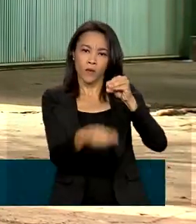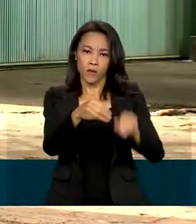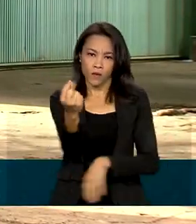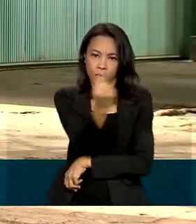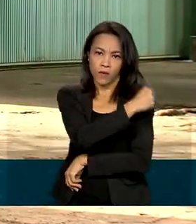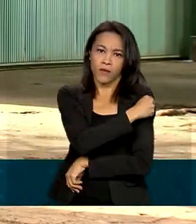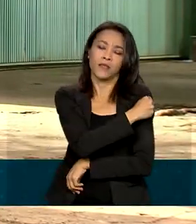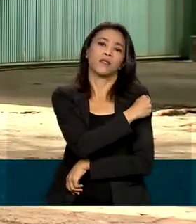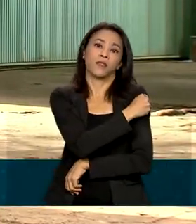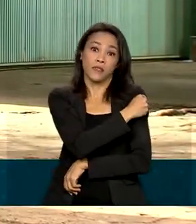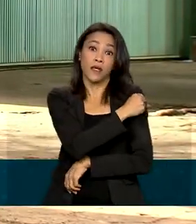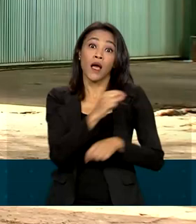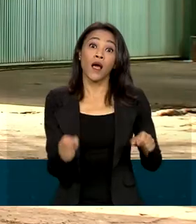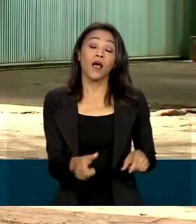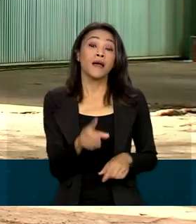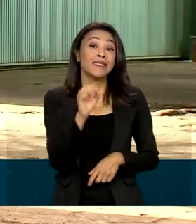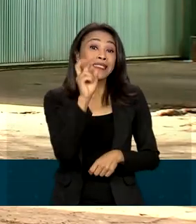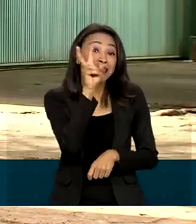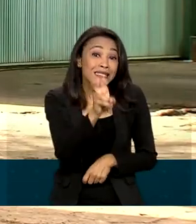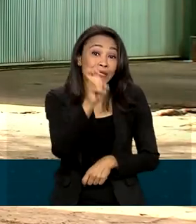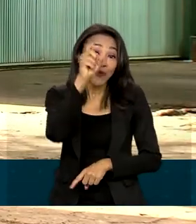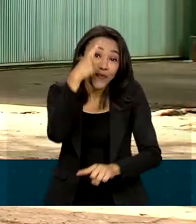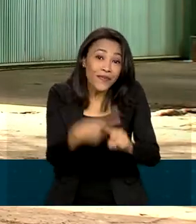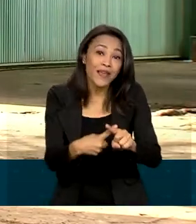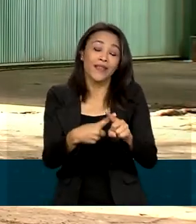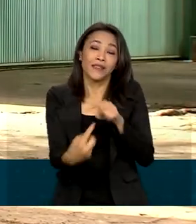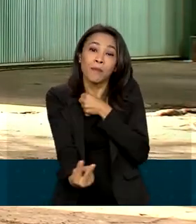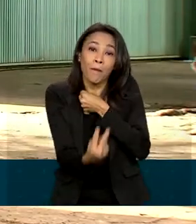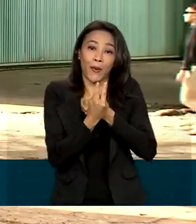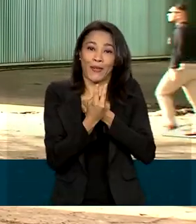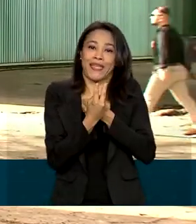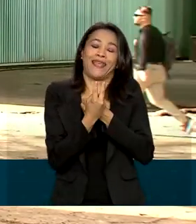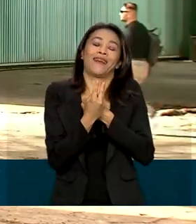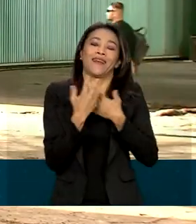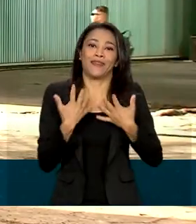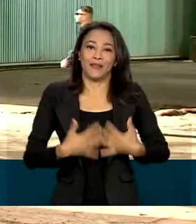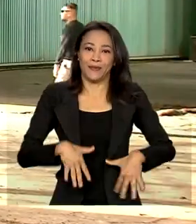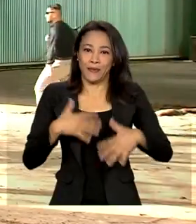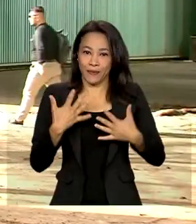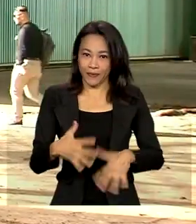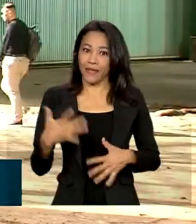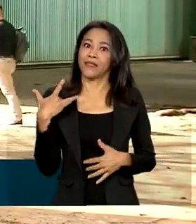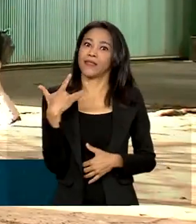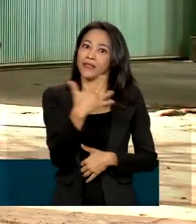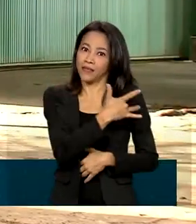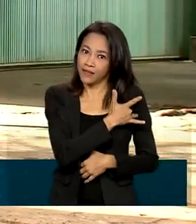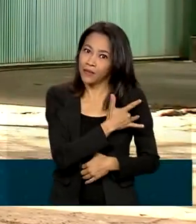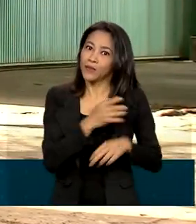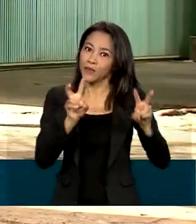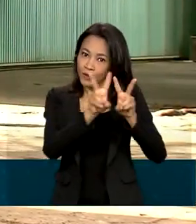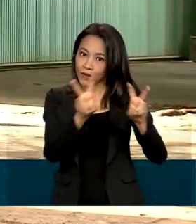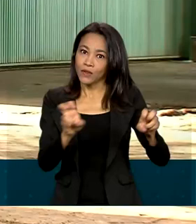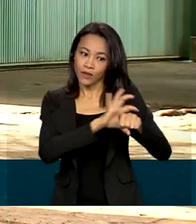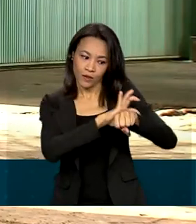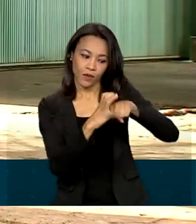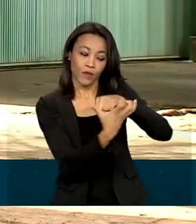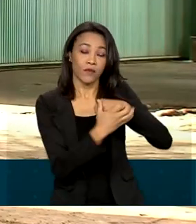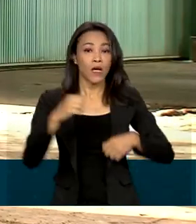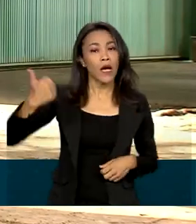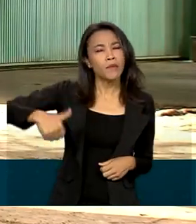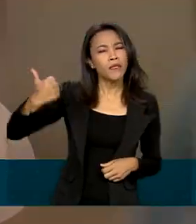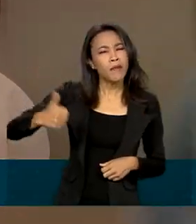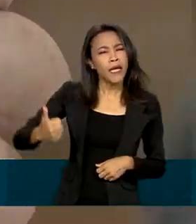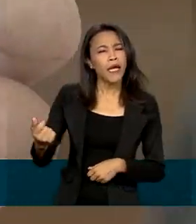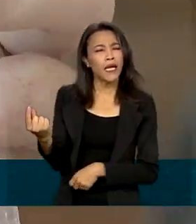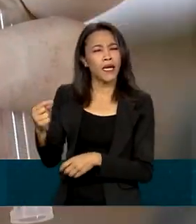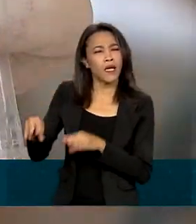aumenta em mais de 5 vezes a proteção contra casos graves e mortes pela Covid-19. No caso da primeira dose de reforço,